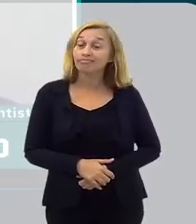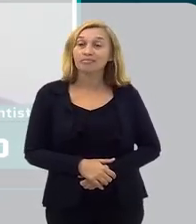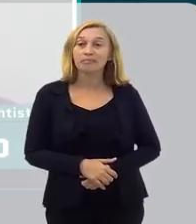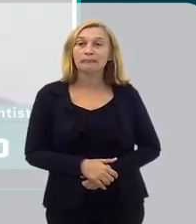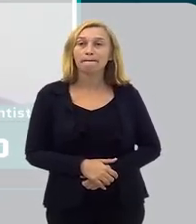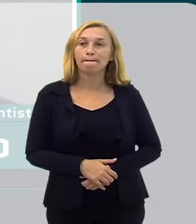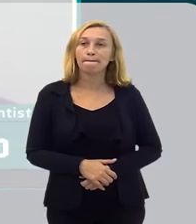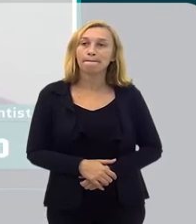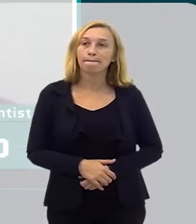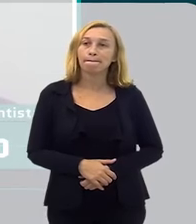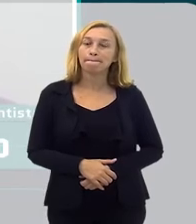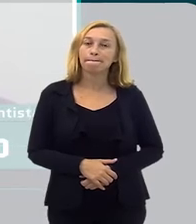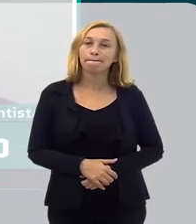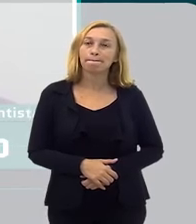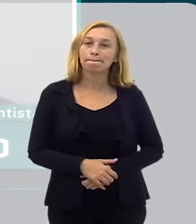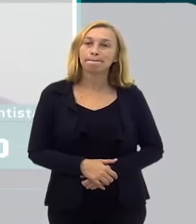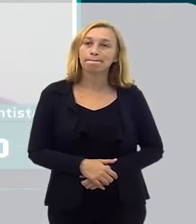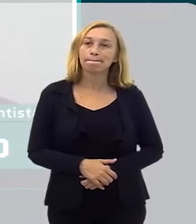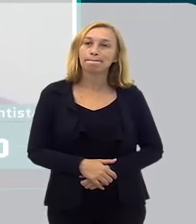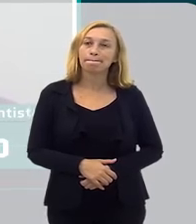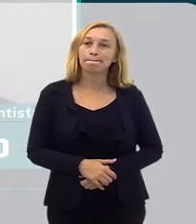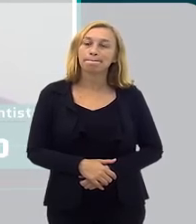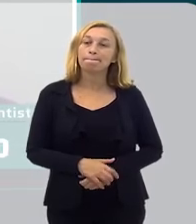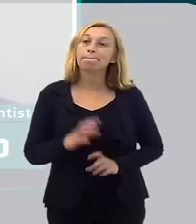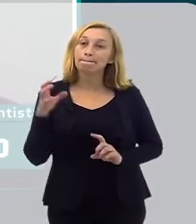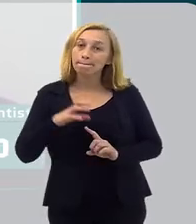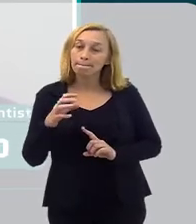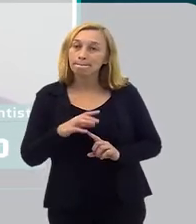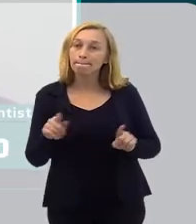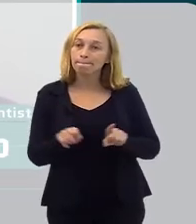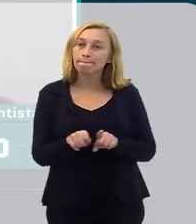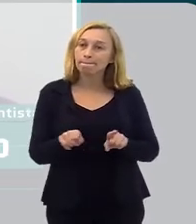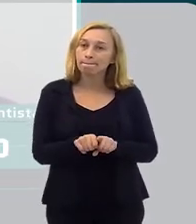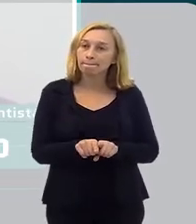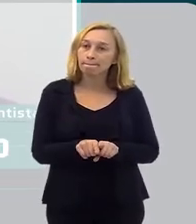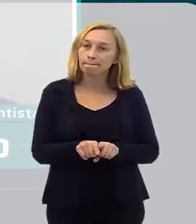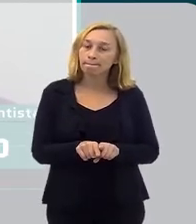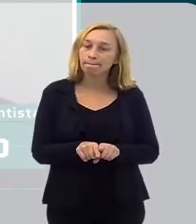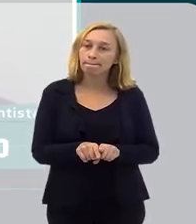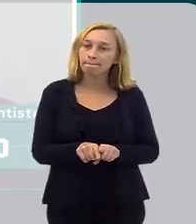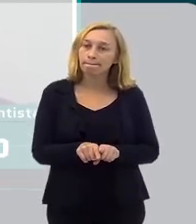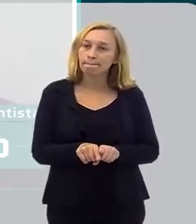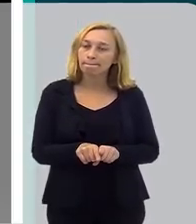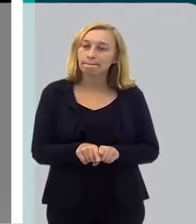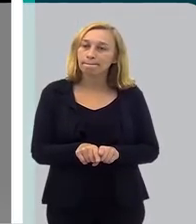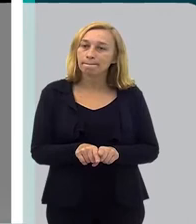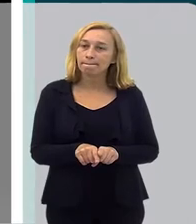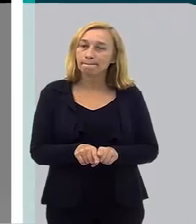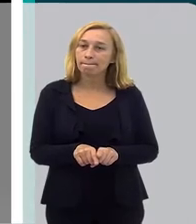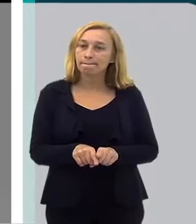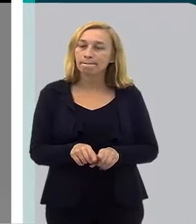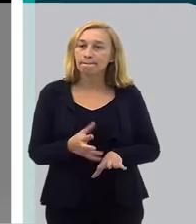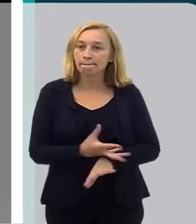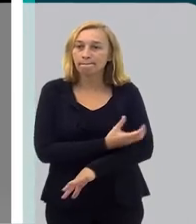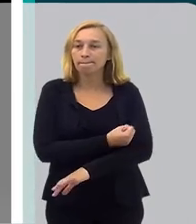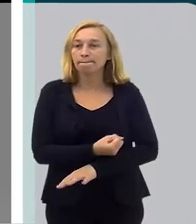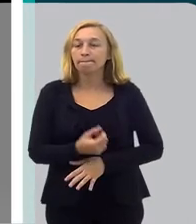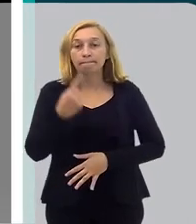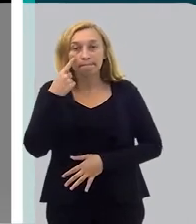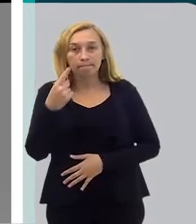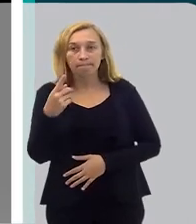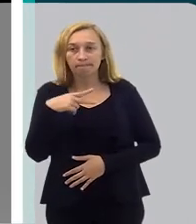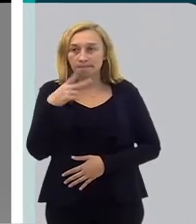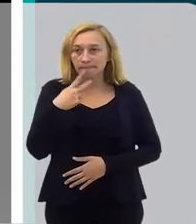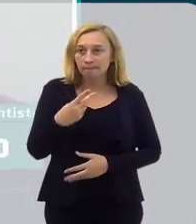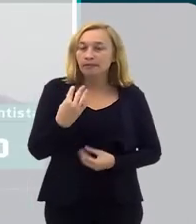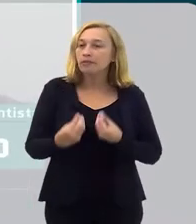E isso também influencia muito na autoestima da pessoa, né? Então, ouvindo vocês falarem